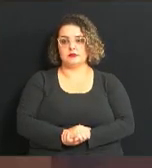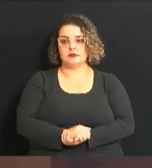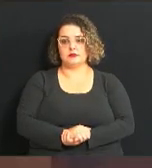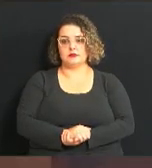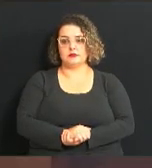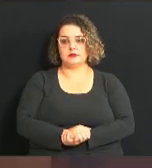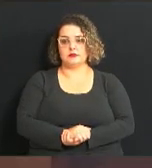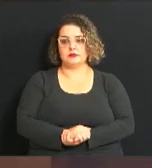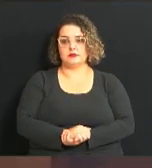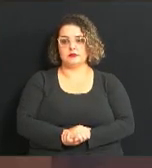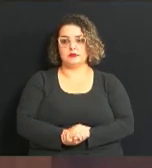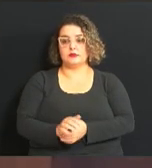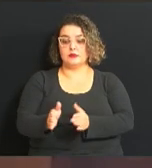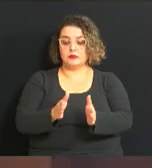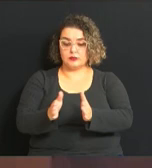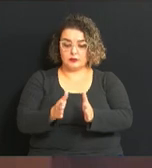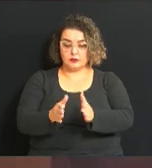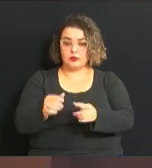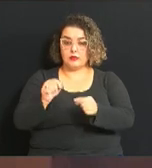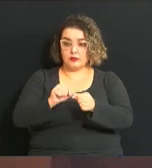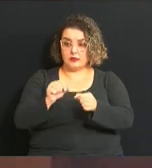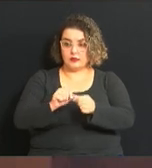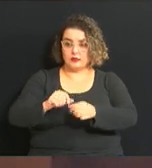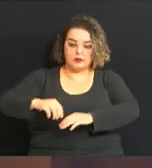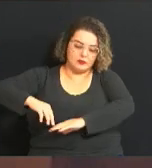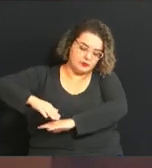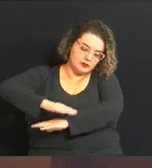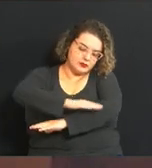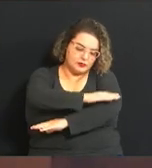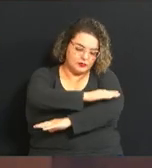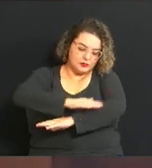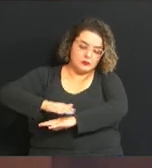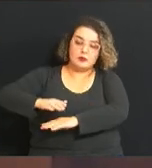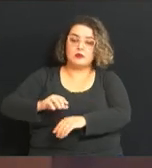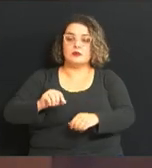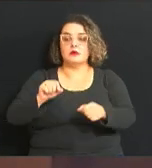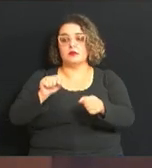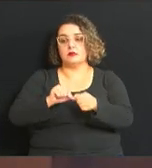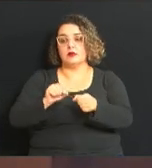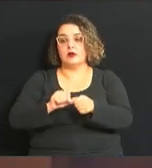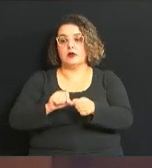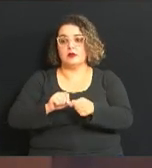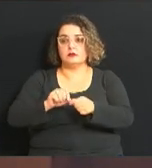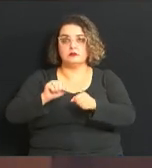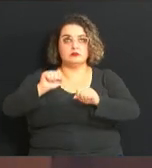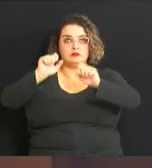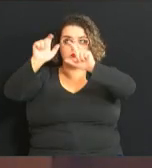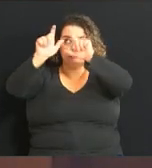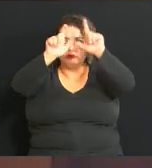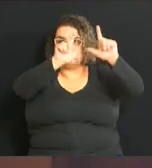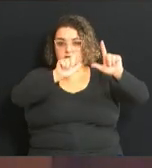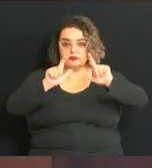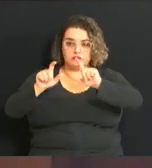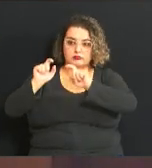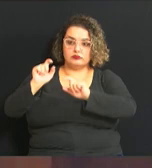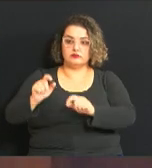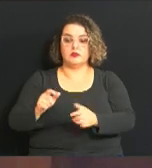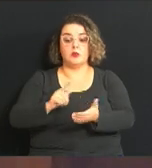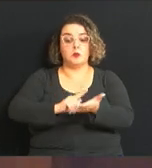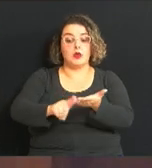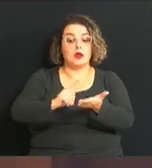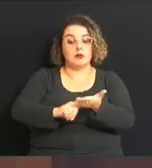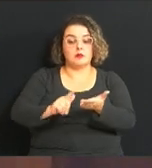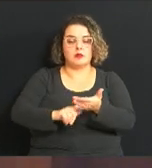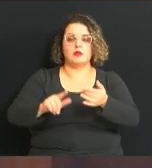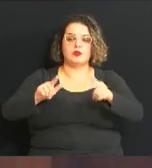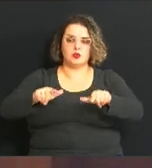A partir do momento que você faz uma calçada, a partir do momento que você traz uma sinalização, que você traz uma limpeza num local